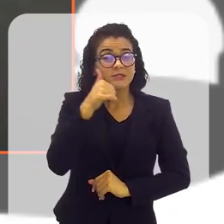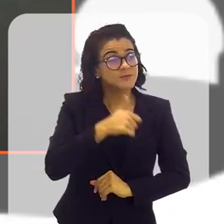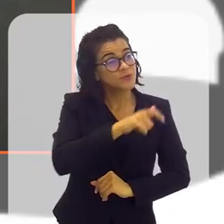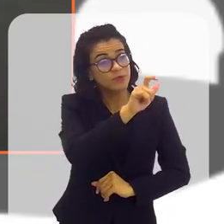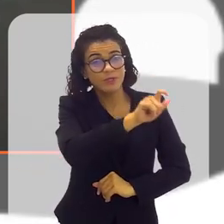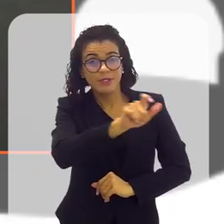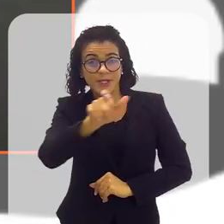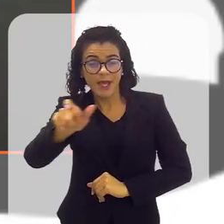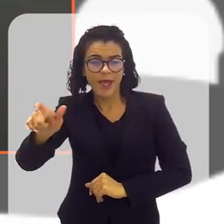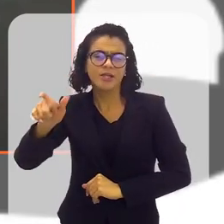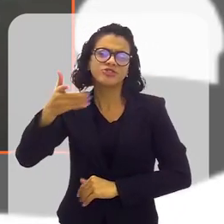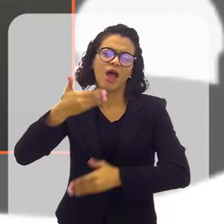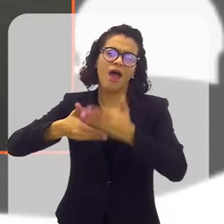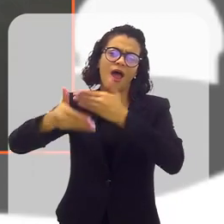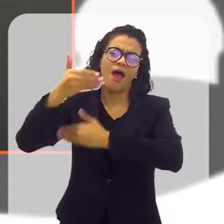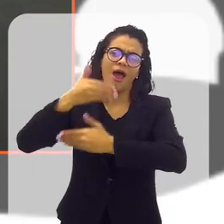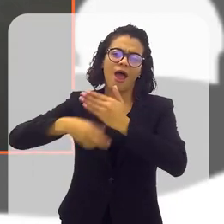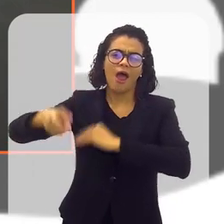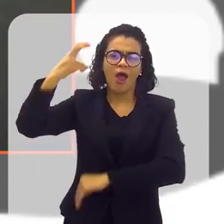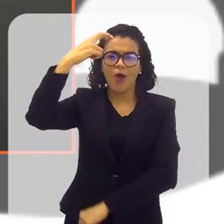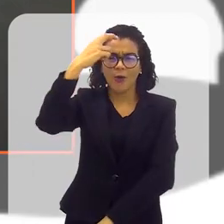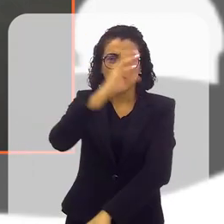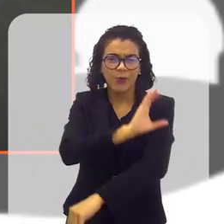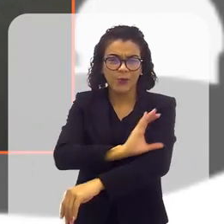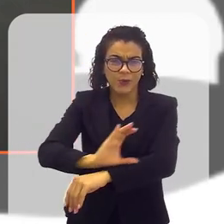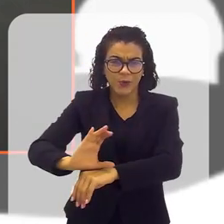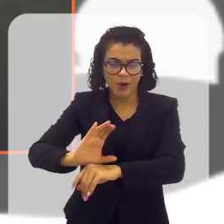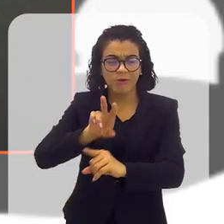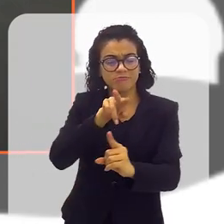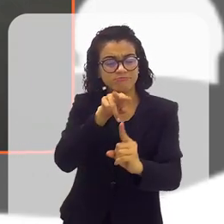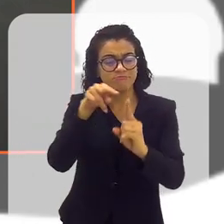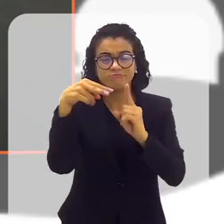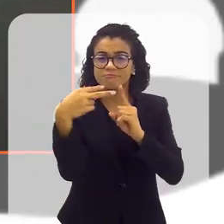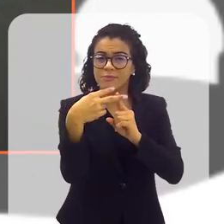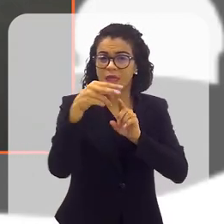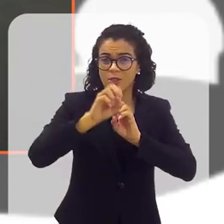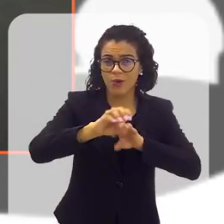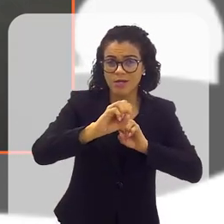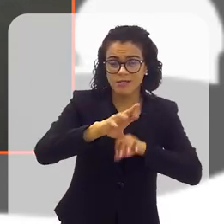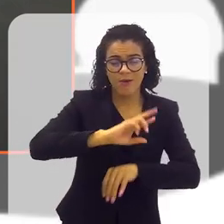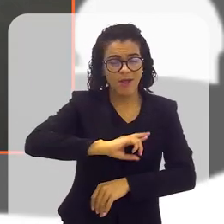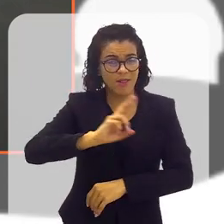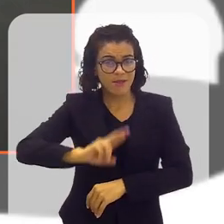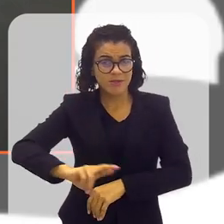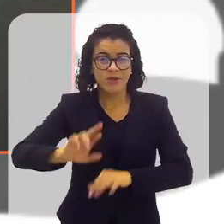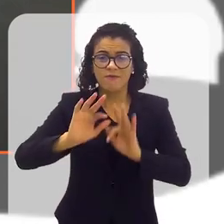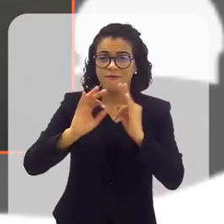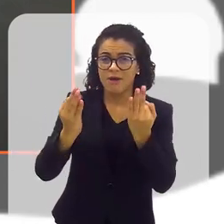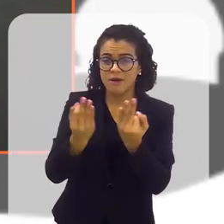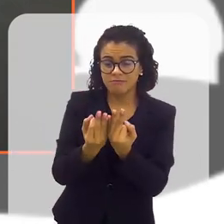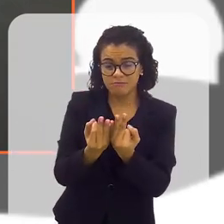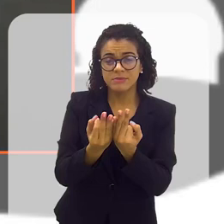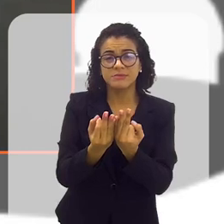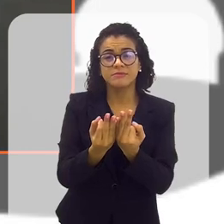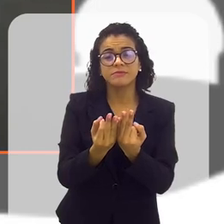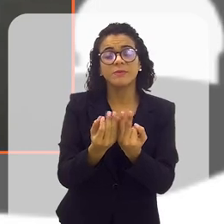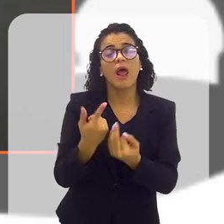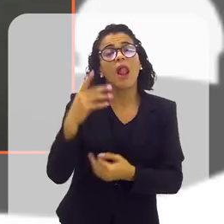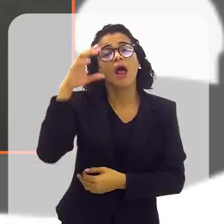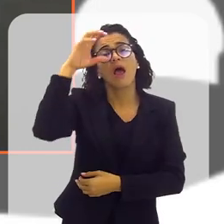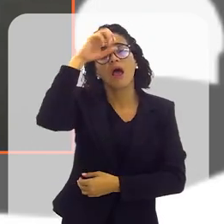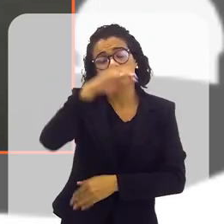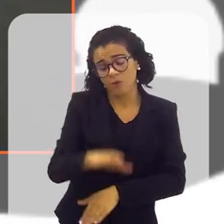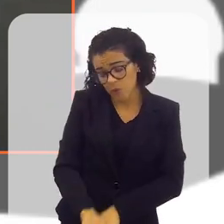As mulheres, culturalmente, do ponto de vista da educação, da religião, das famílias, elas